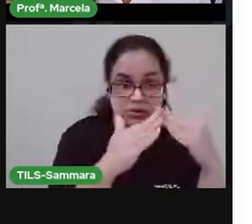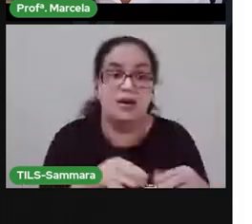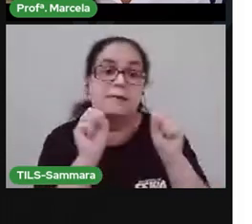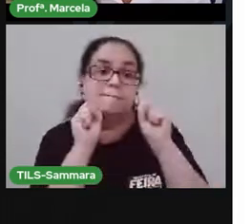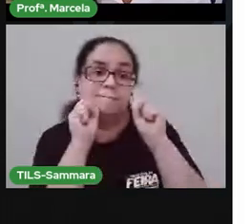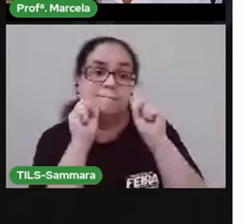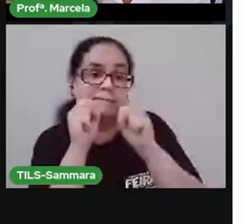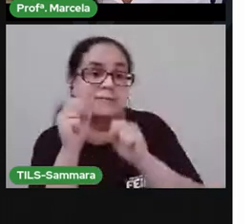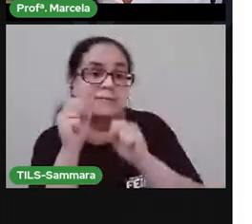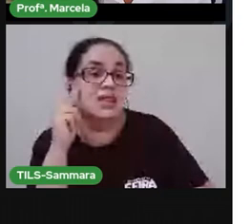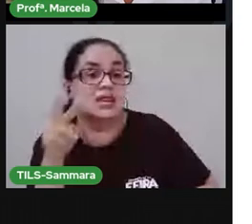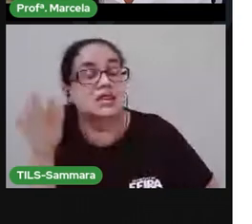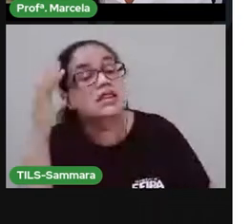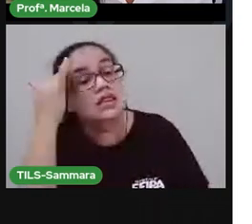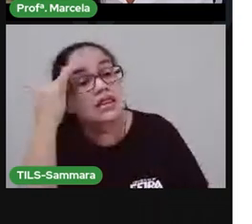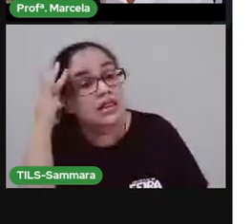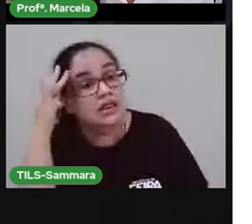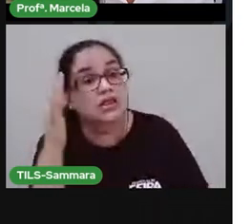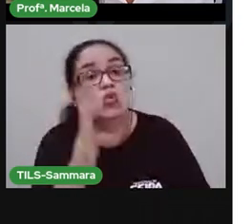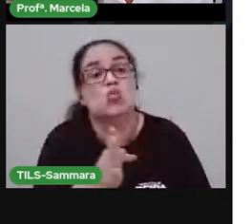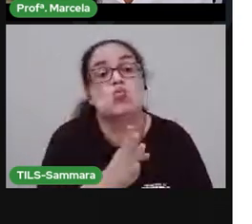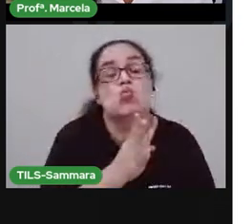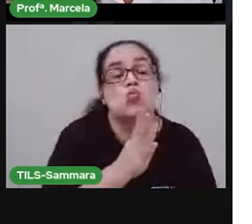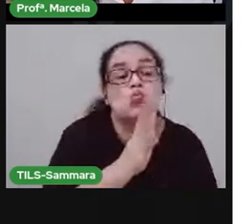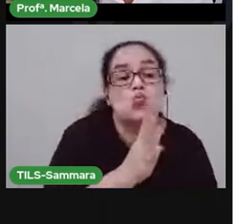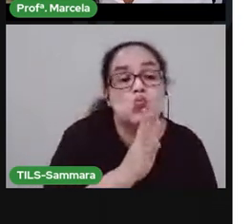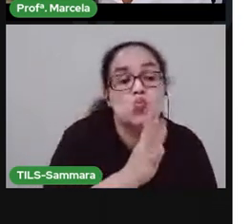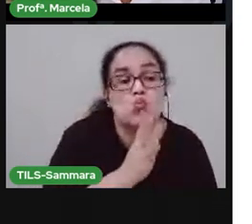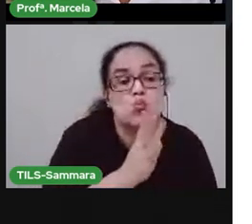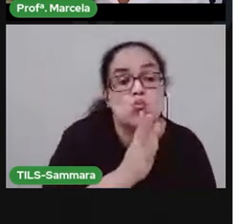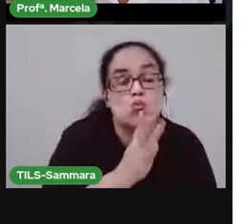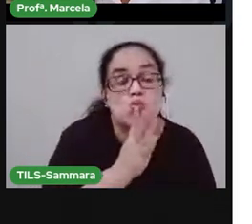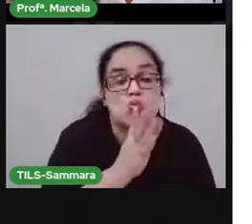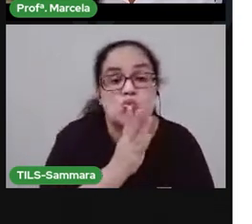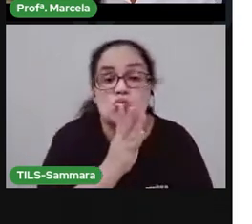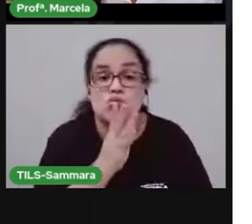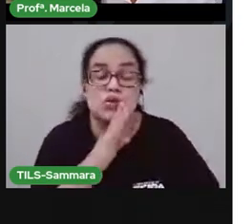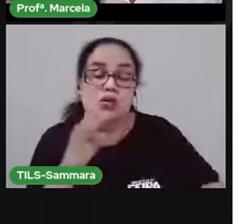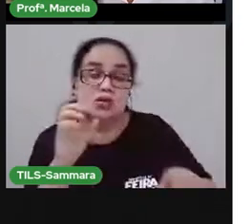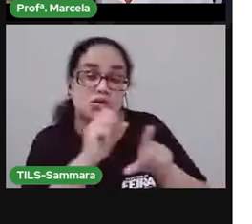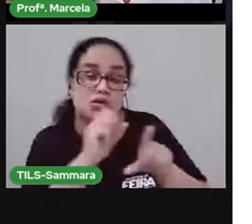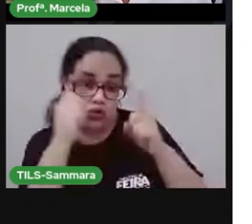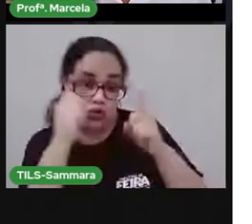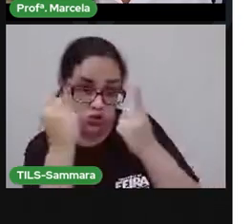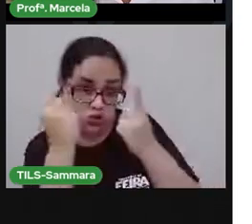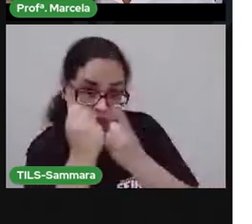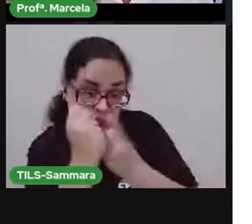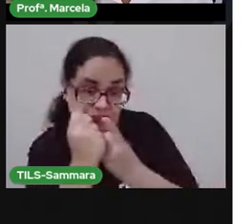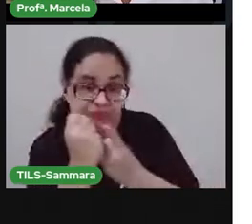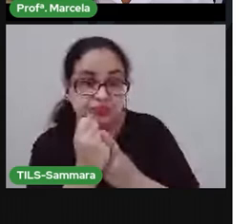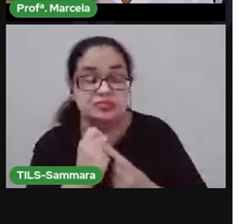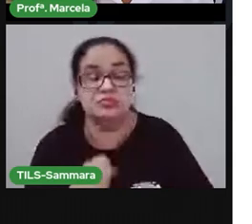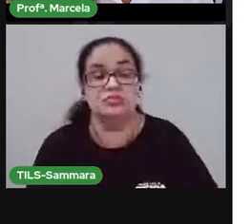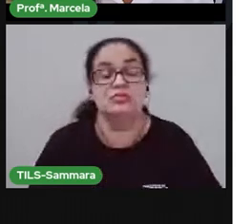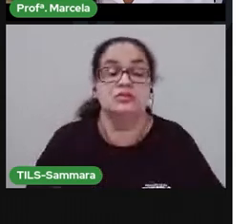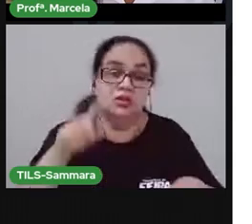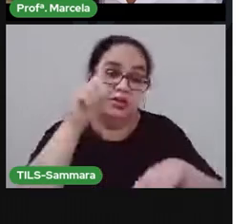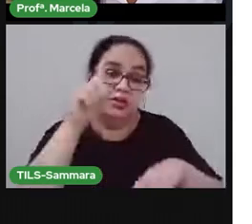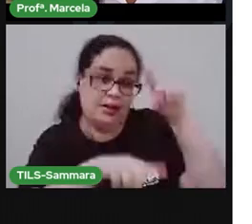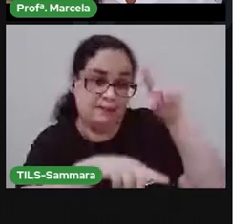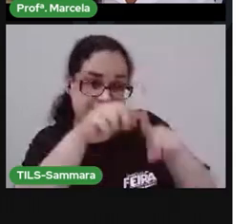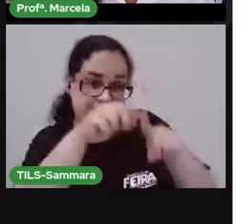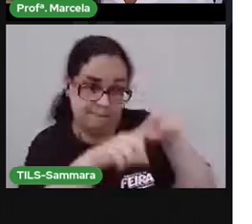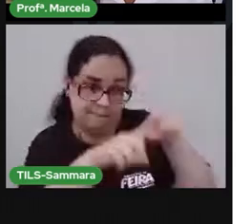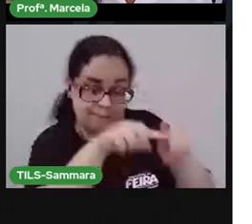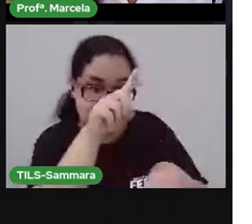tenha entendido, reconhecido algumas práticas de sociabilidade, alguns materiais